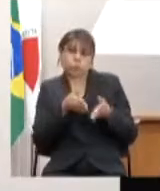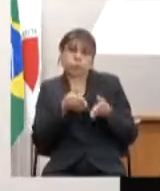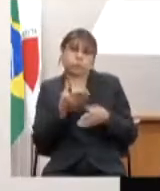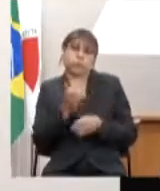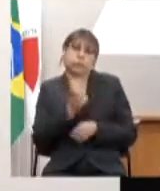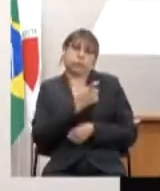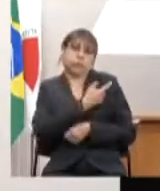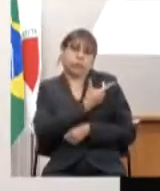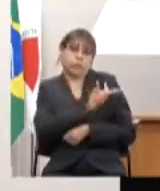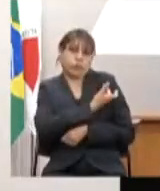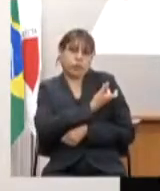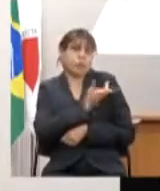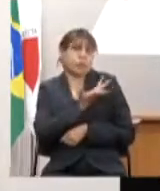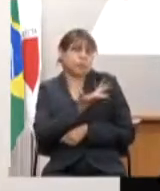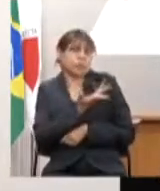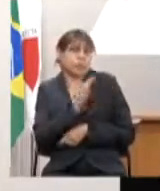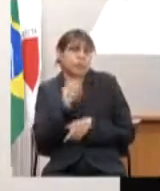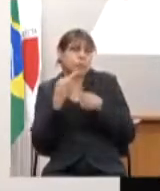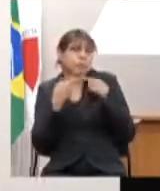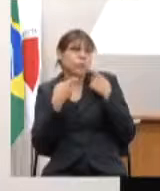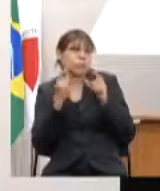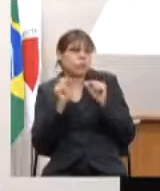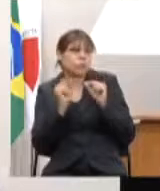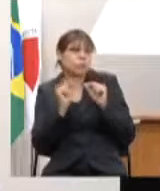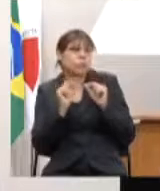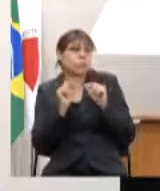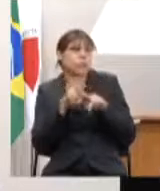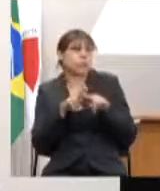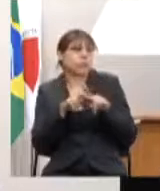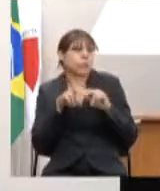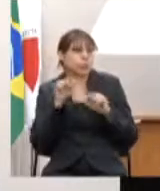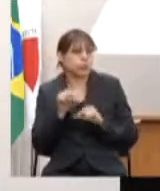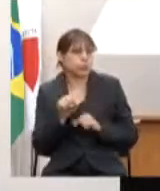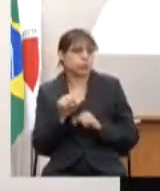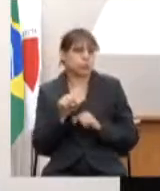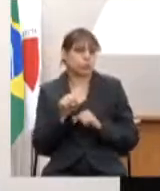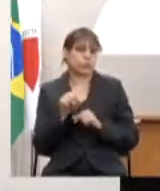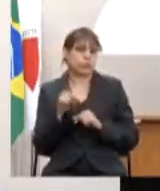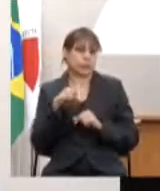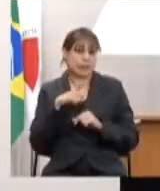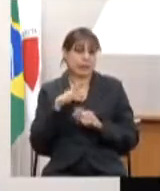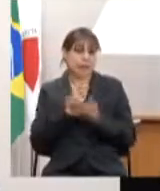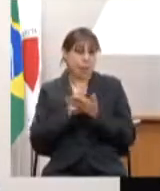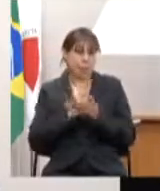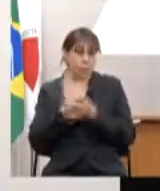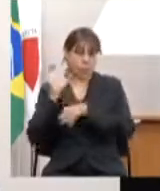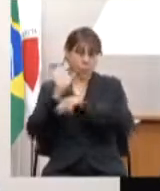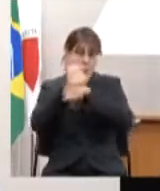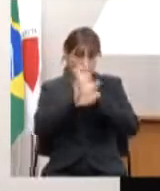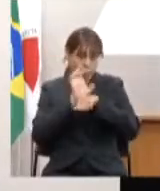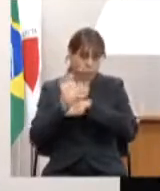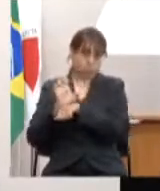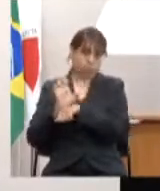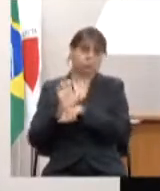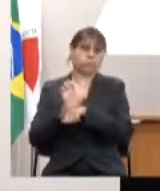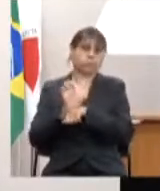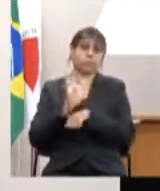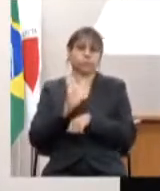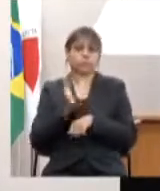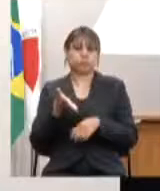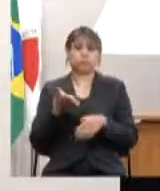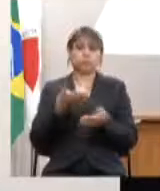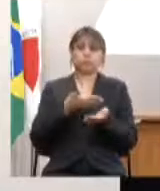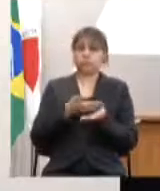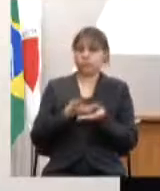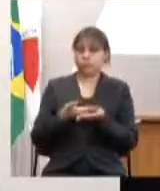pergunta foi exatamente nesse sentido alguns estados por exemplo já estão se articulando